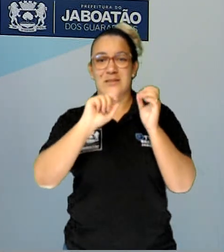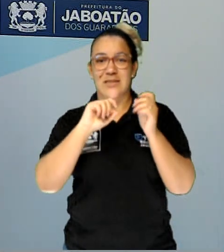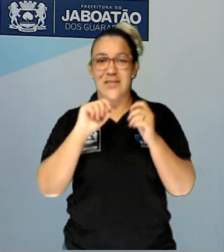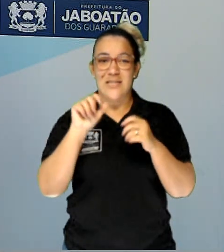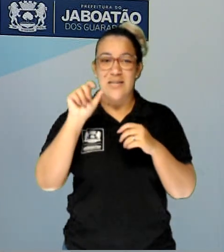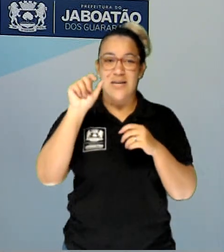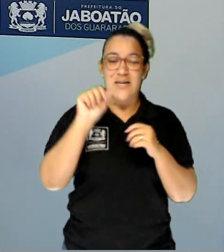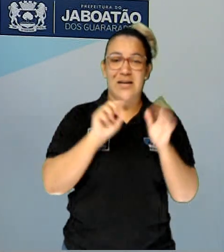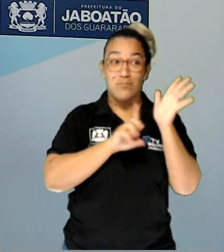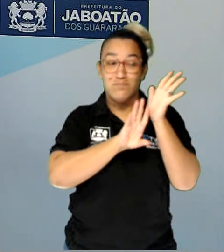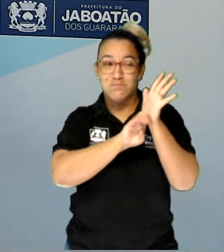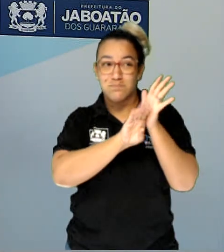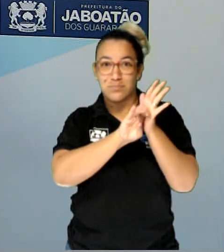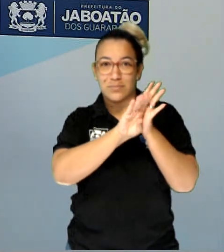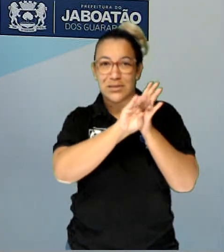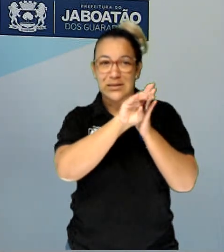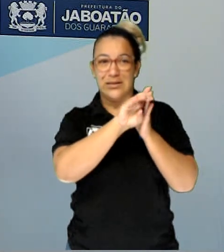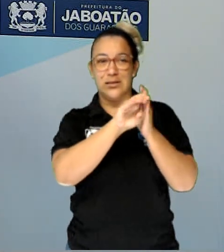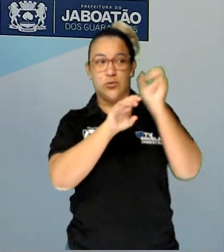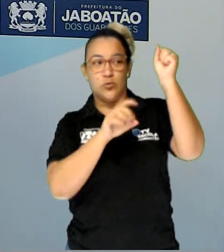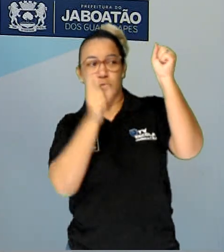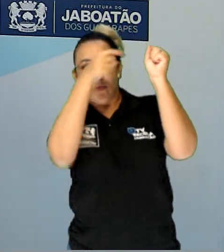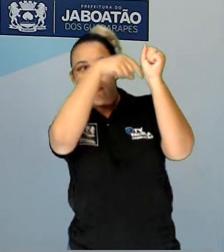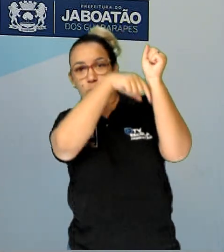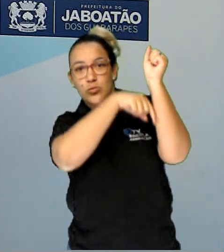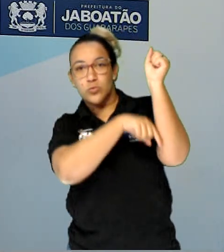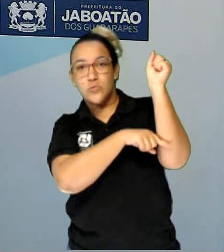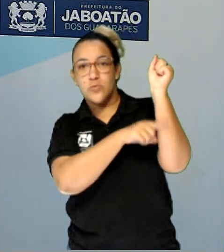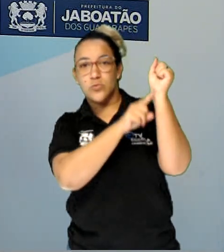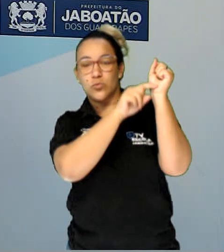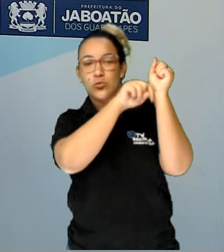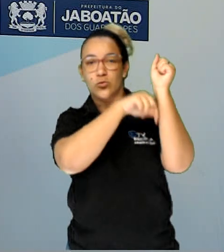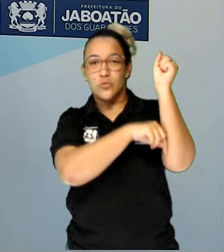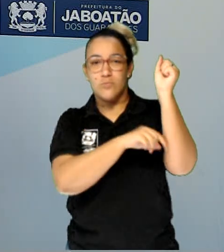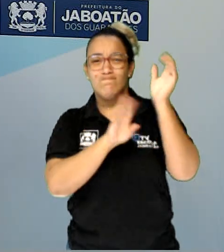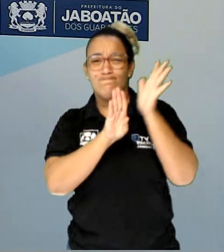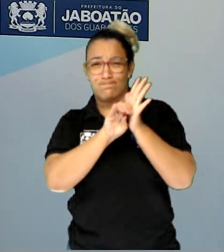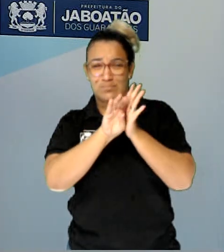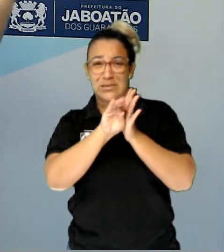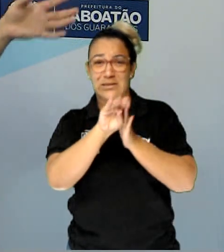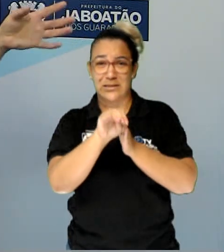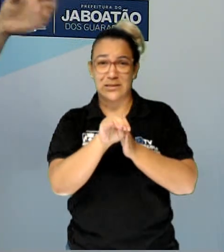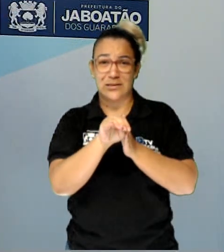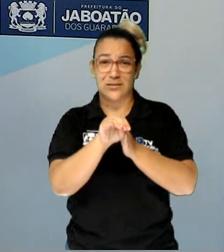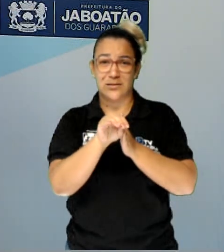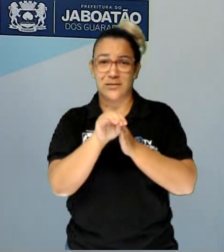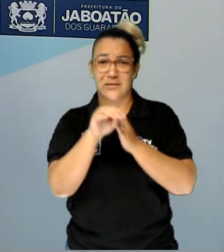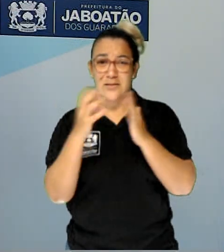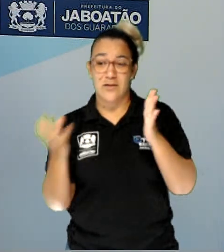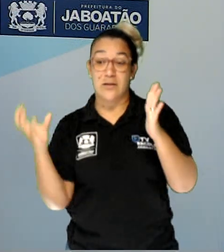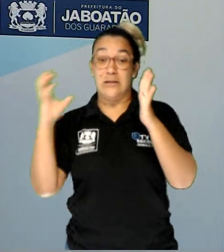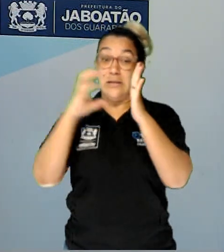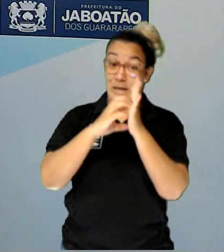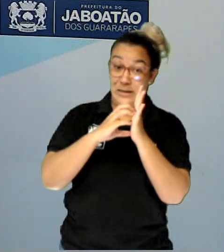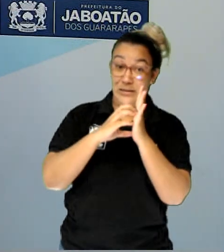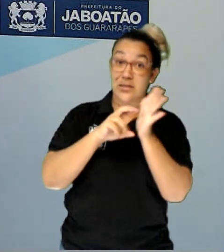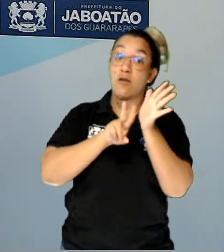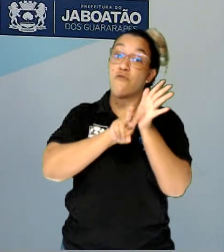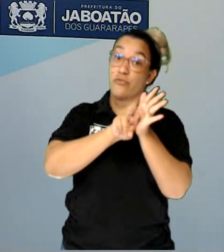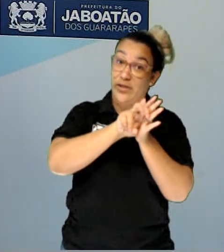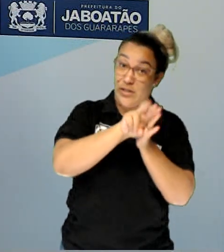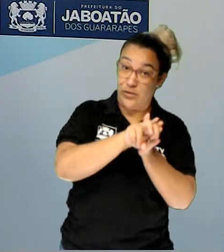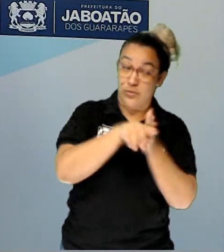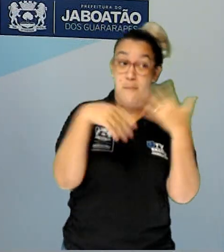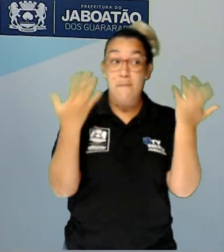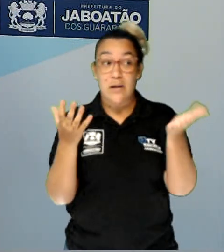agente etiológico, ou seja, o ser vivo que causa doença. Na AIDS era o vírus, na